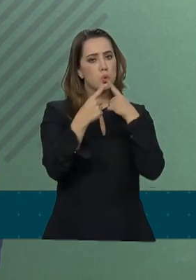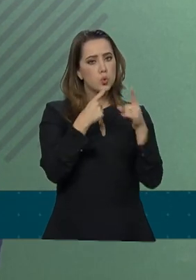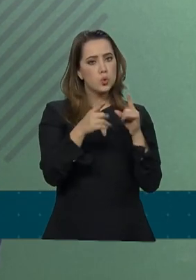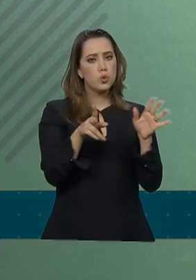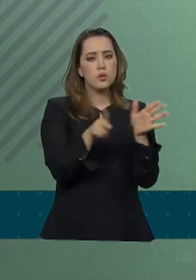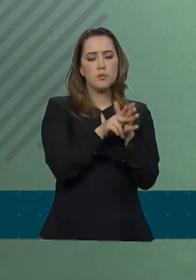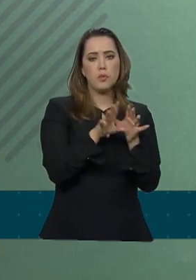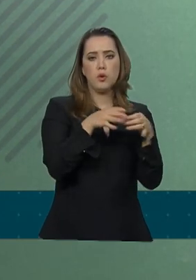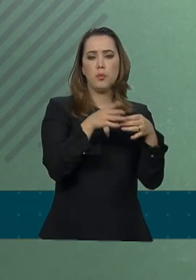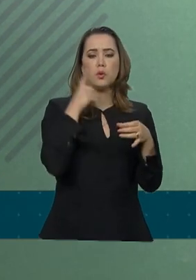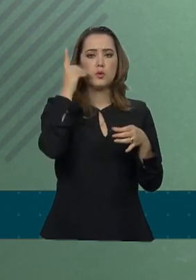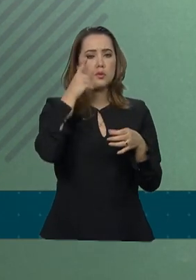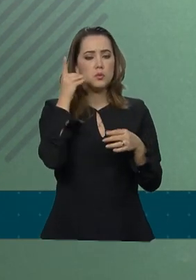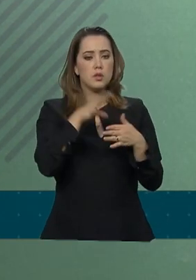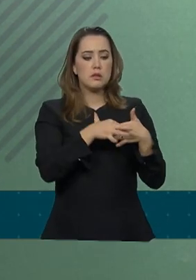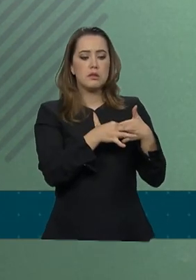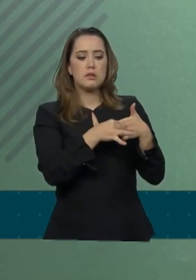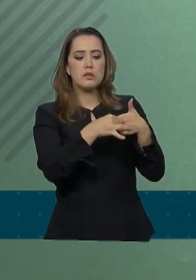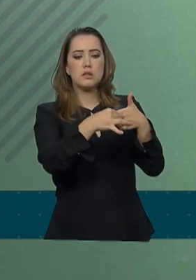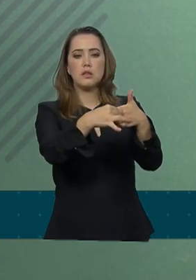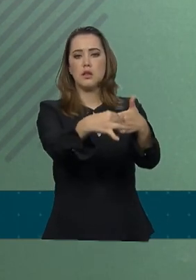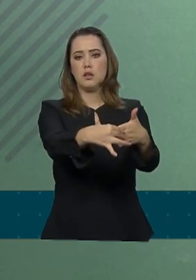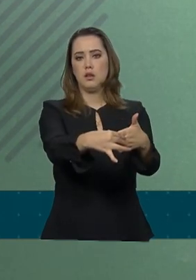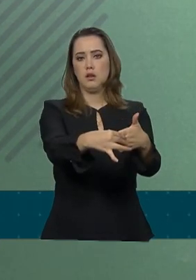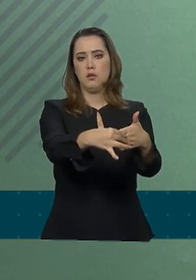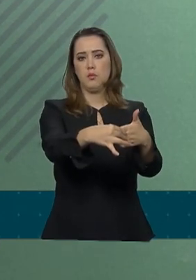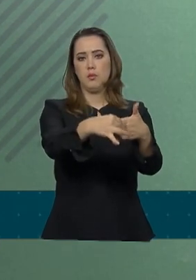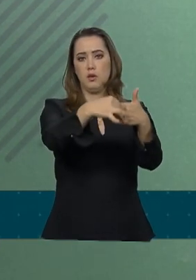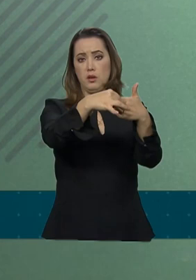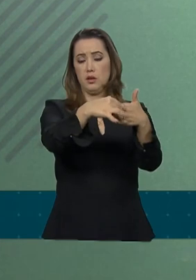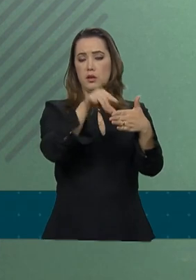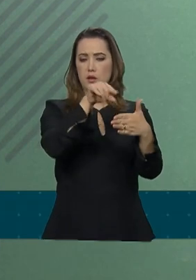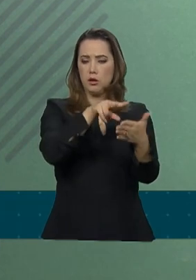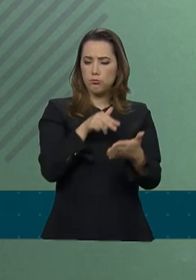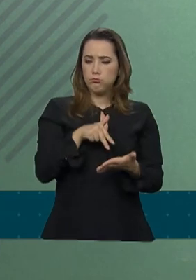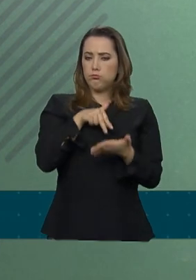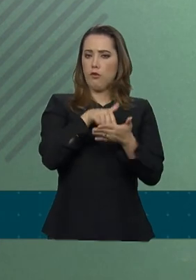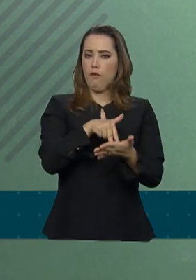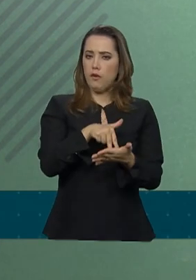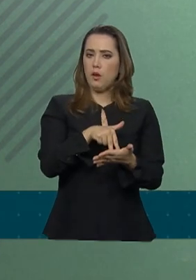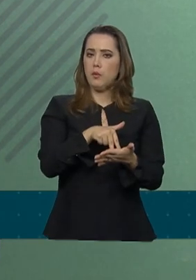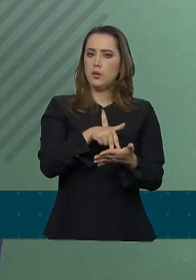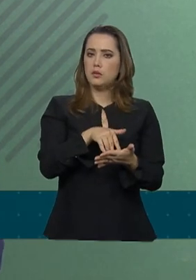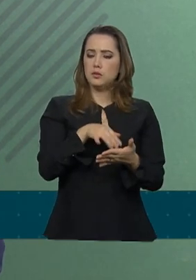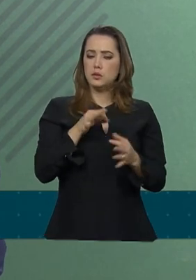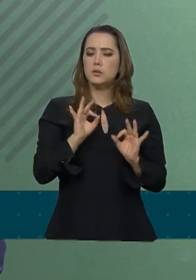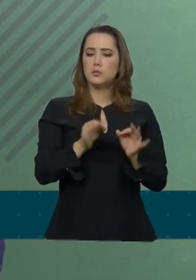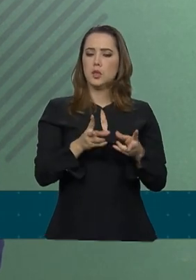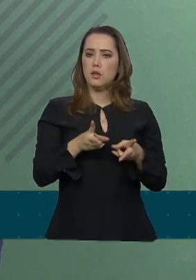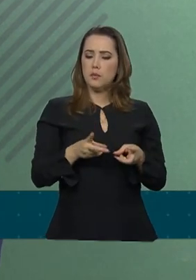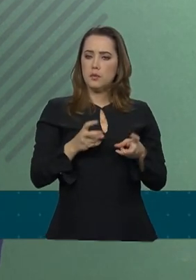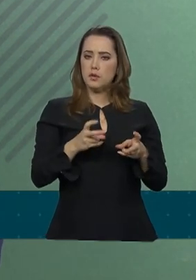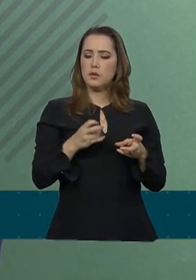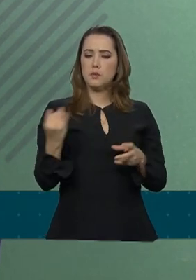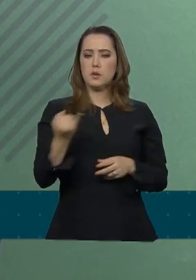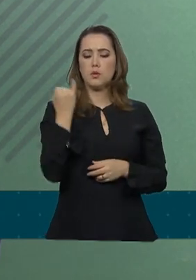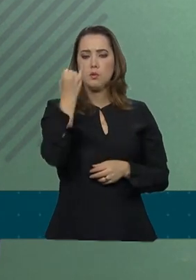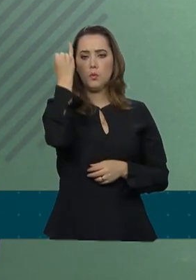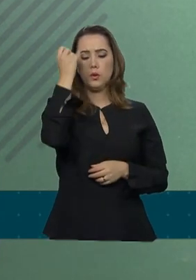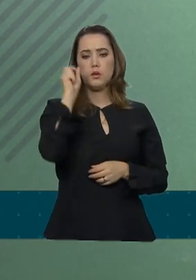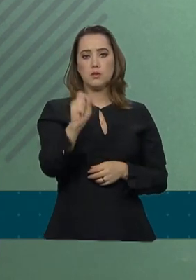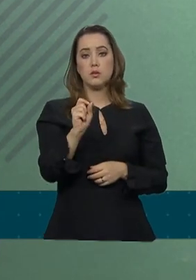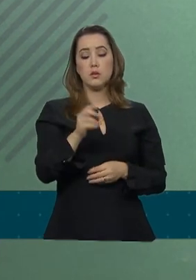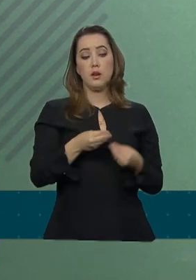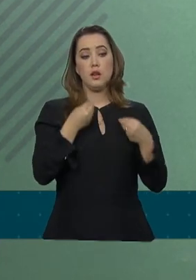deputados e conduzidas pela firmeza, pela orientação, pela percepção da importância